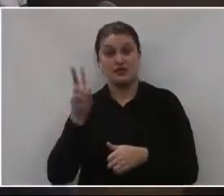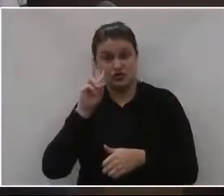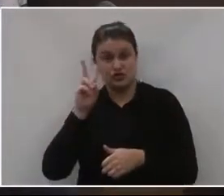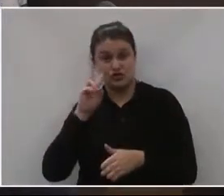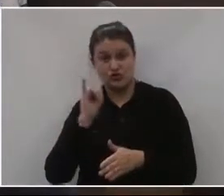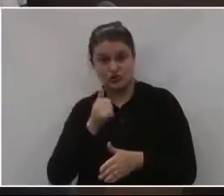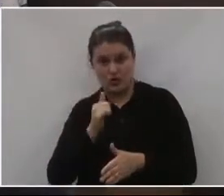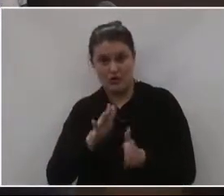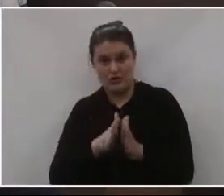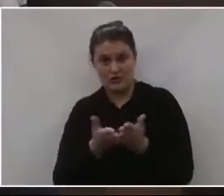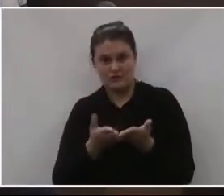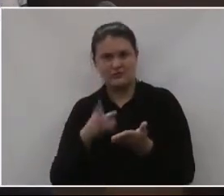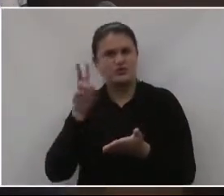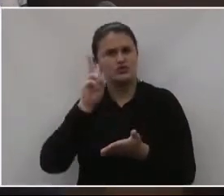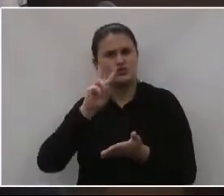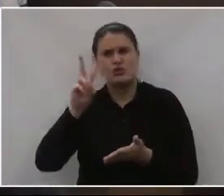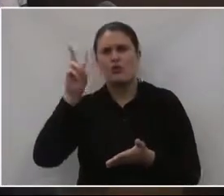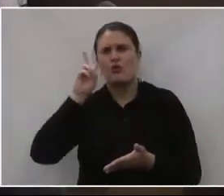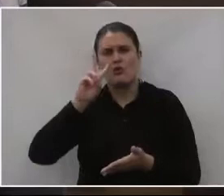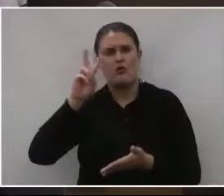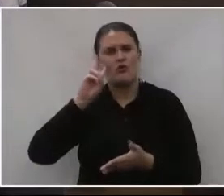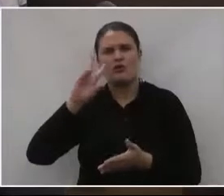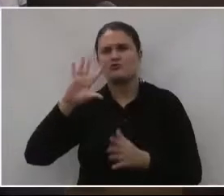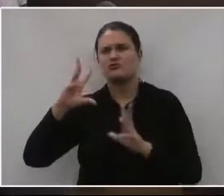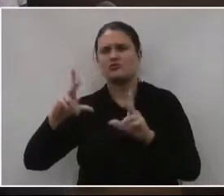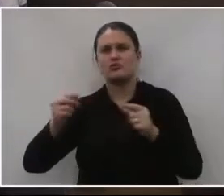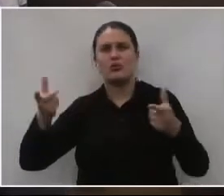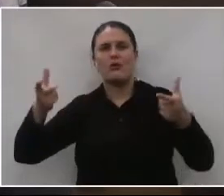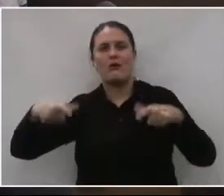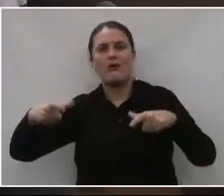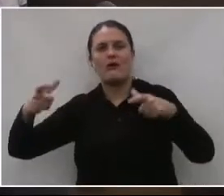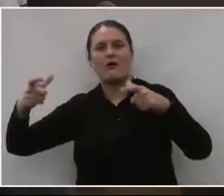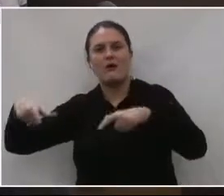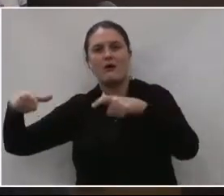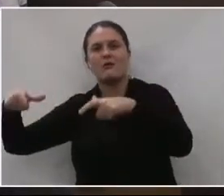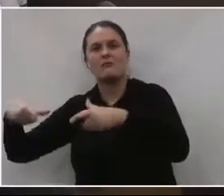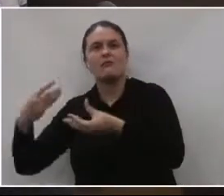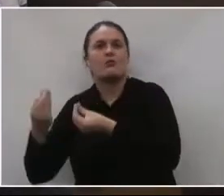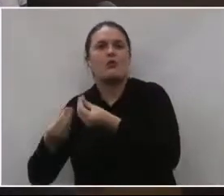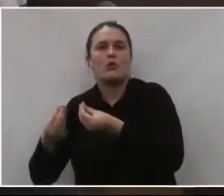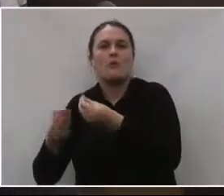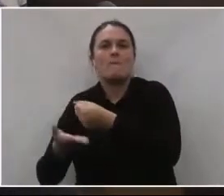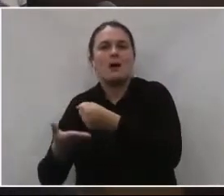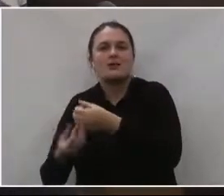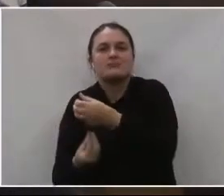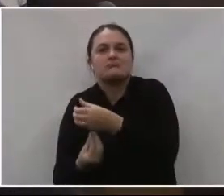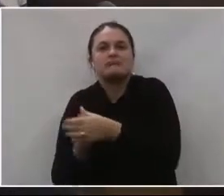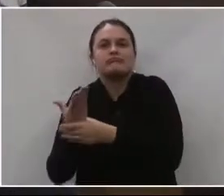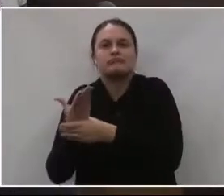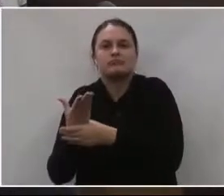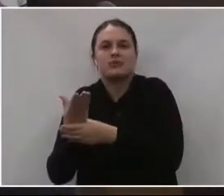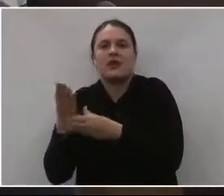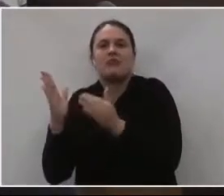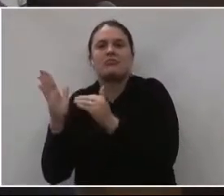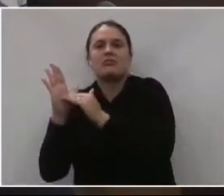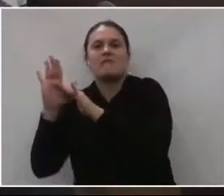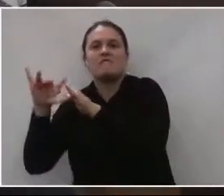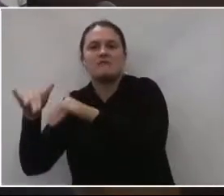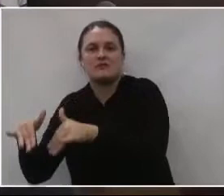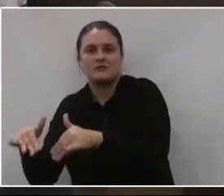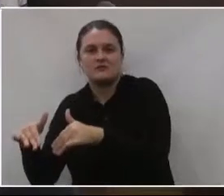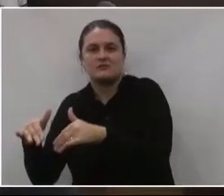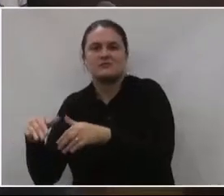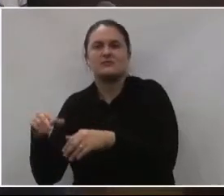aí todas as histórias de todos os campos, desde a sua fundação até o seu término, né?